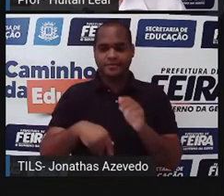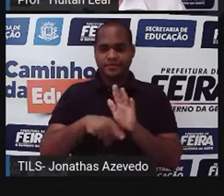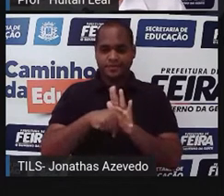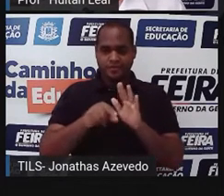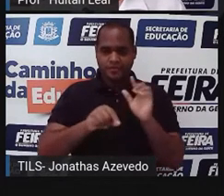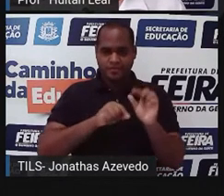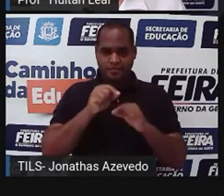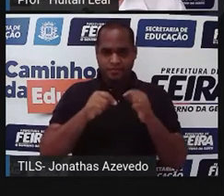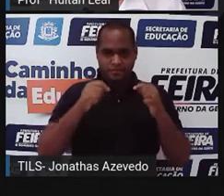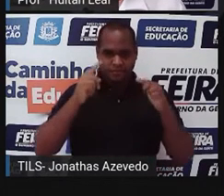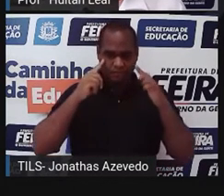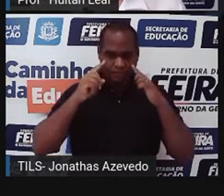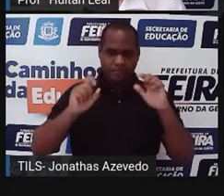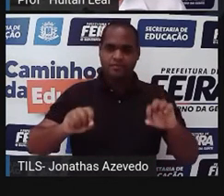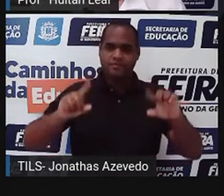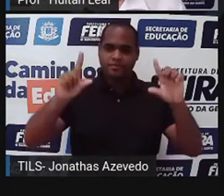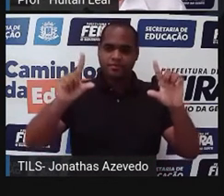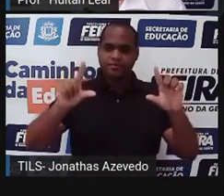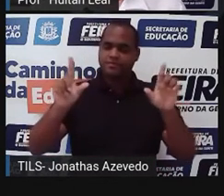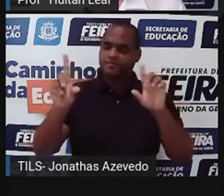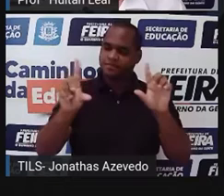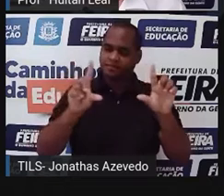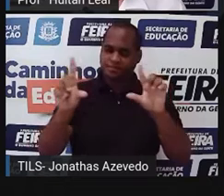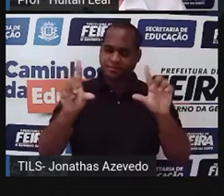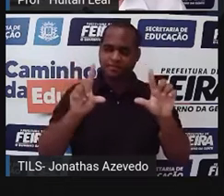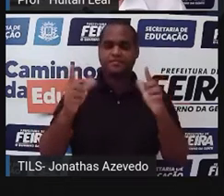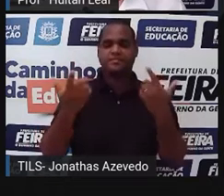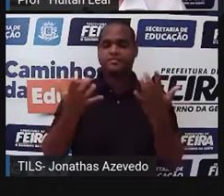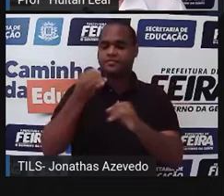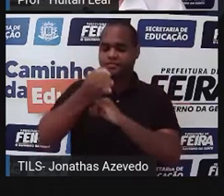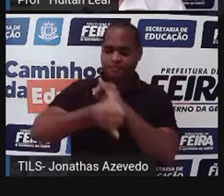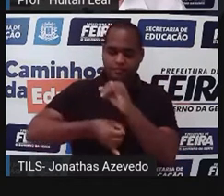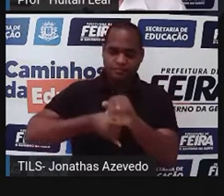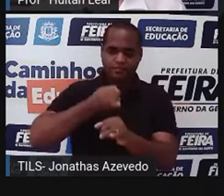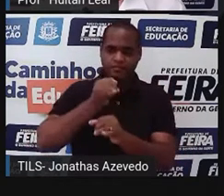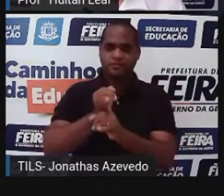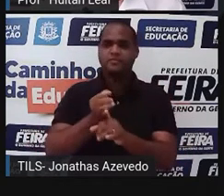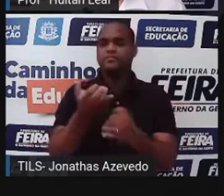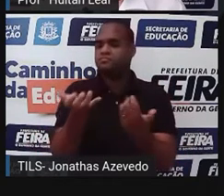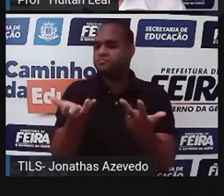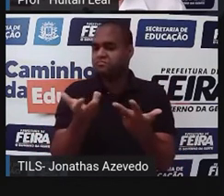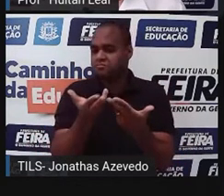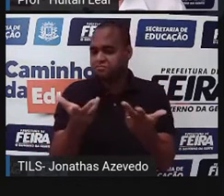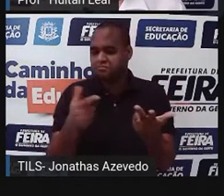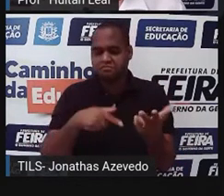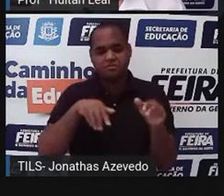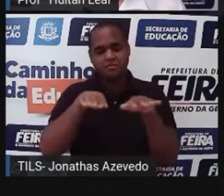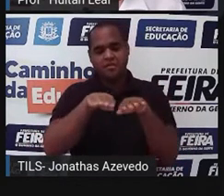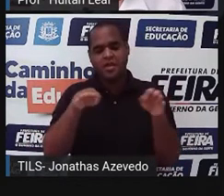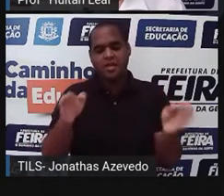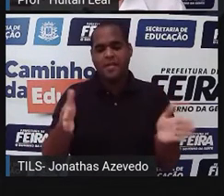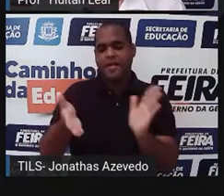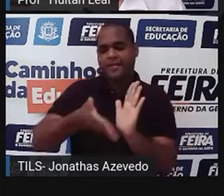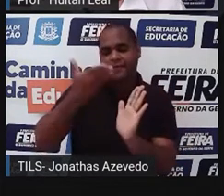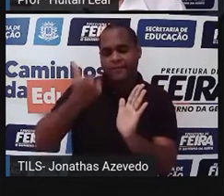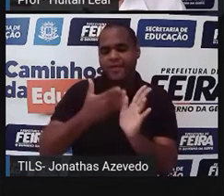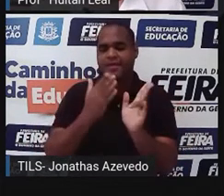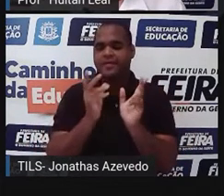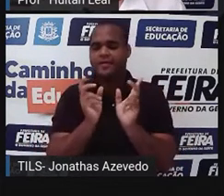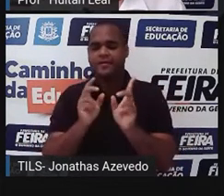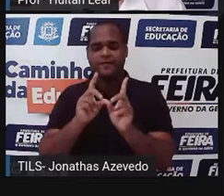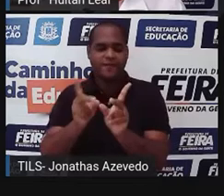através da televisão, através da internet, através das bancas de revistas, nos jornais